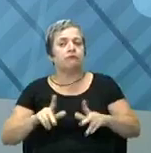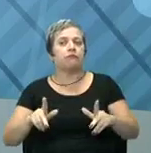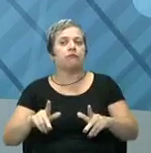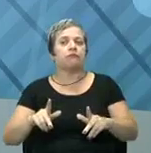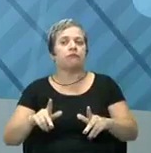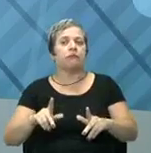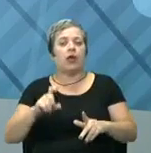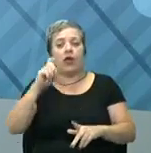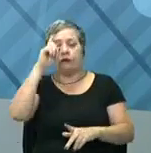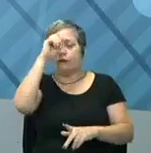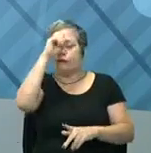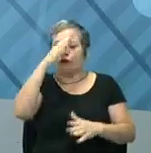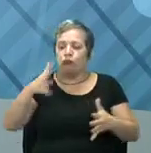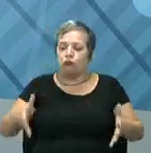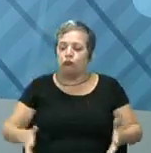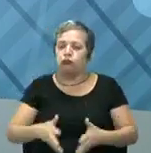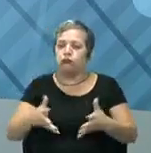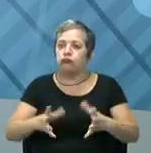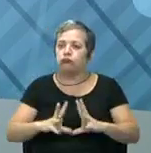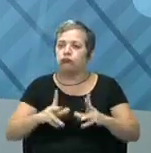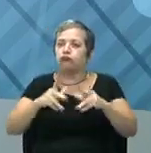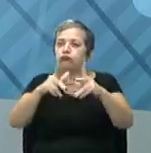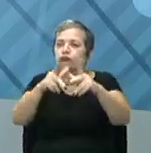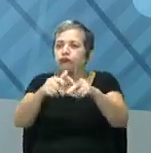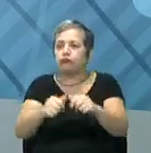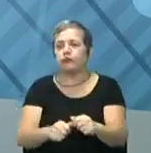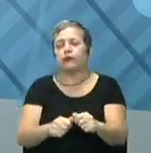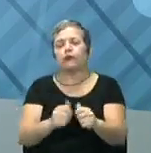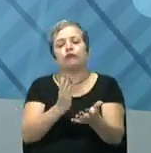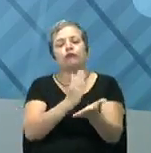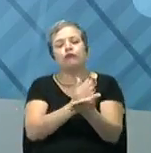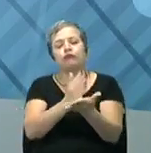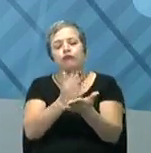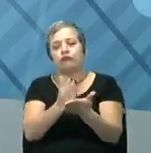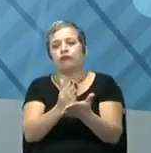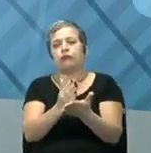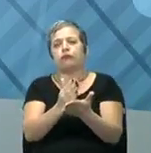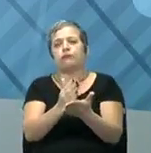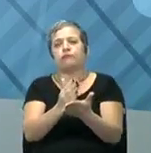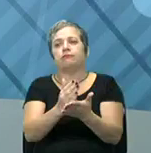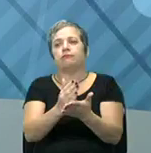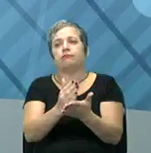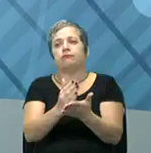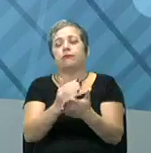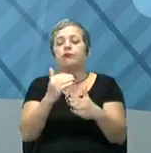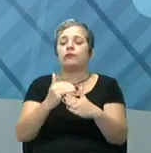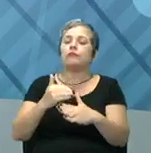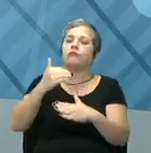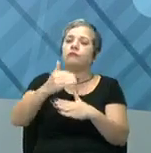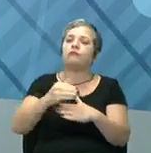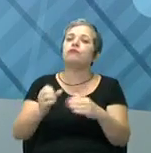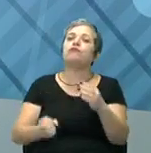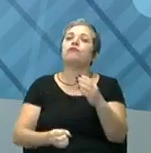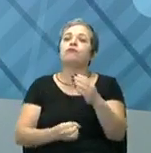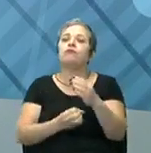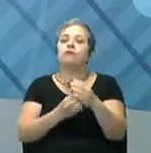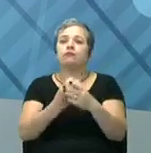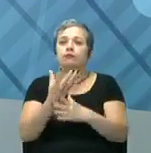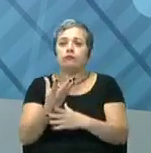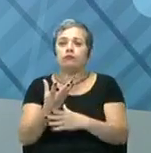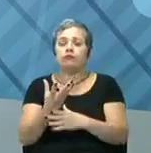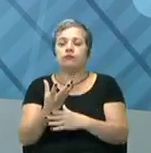difícil motivar, liderar todos, se é tudo tão dividido, tão de hierarquia. A partir disso, surgiram então as